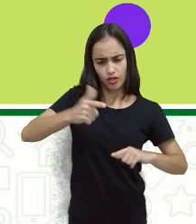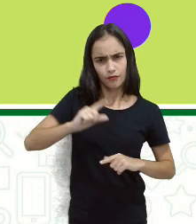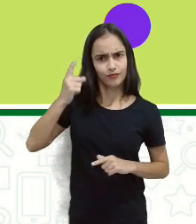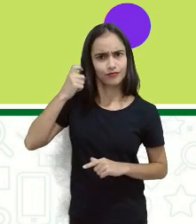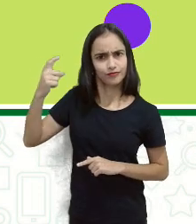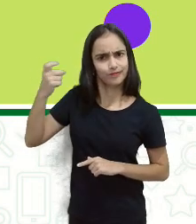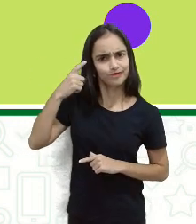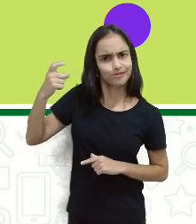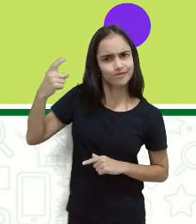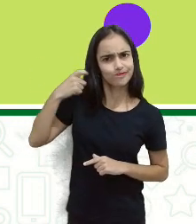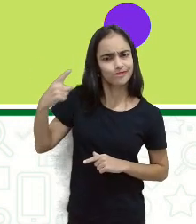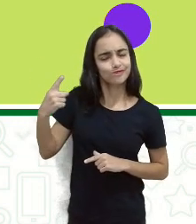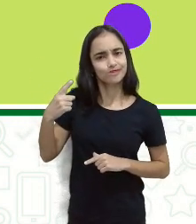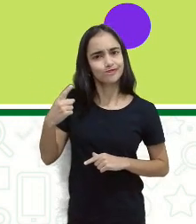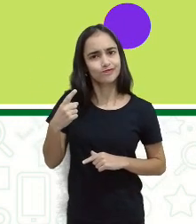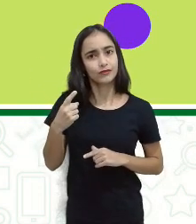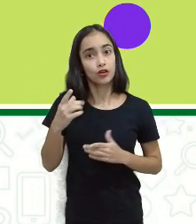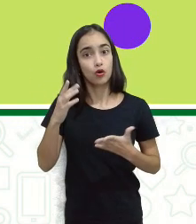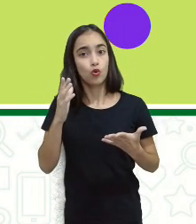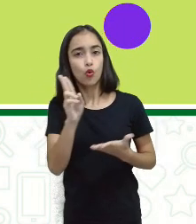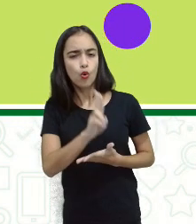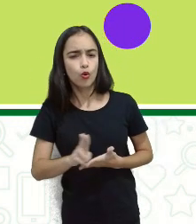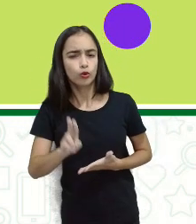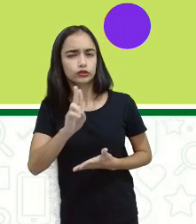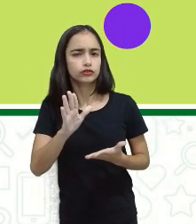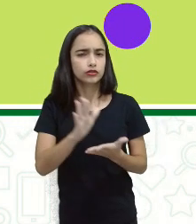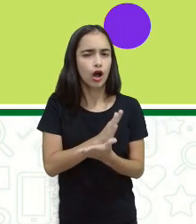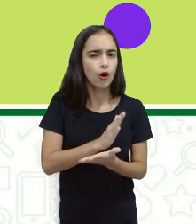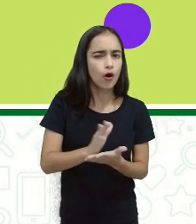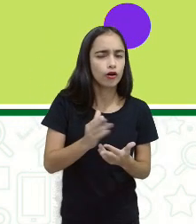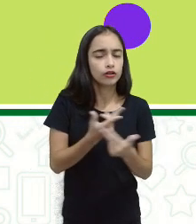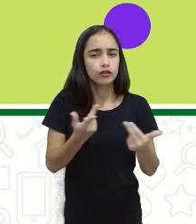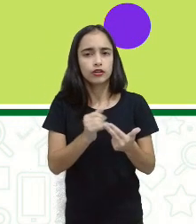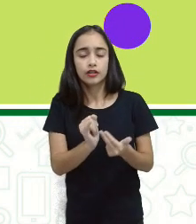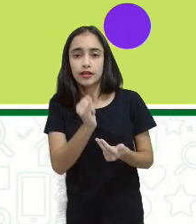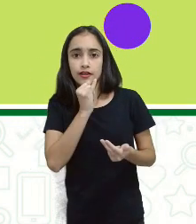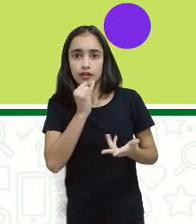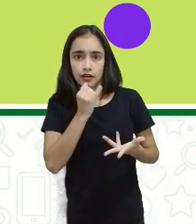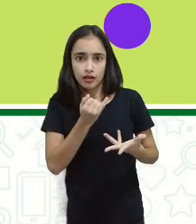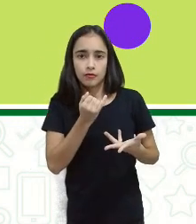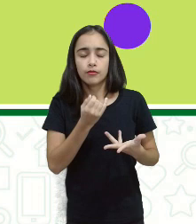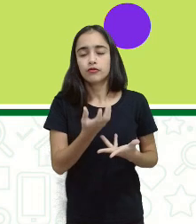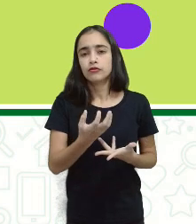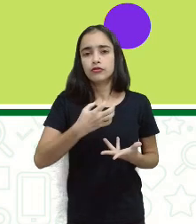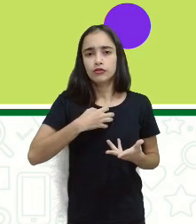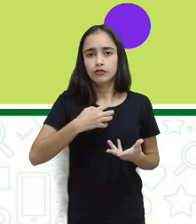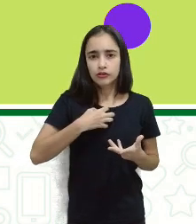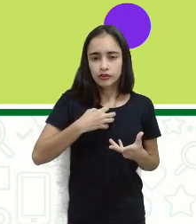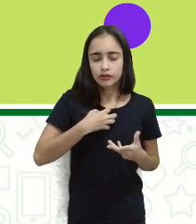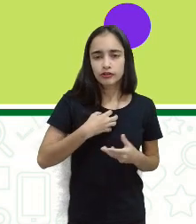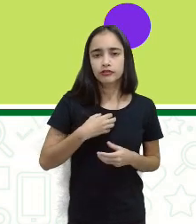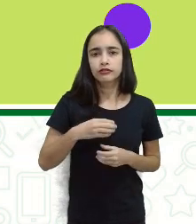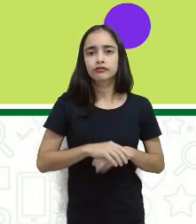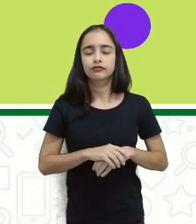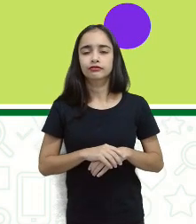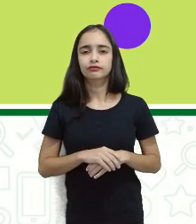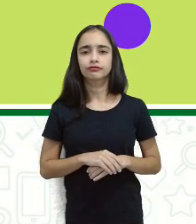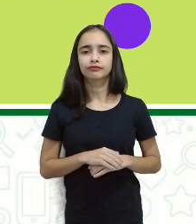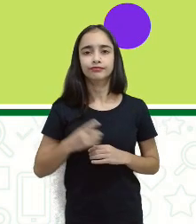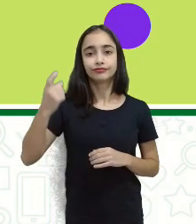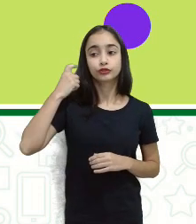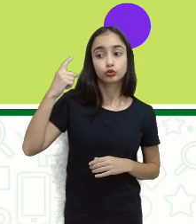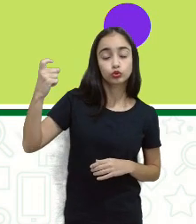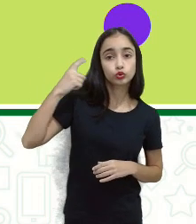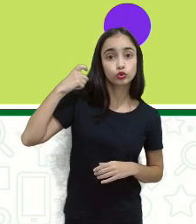um som por meio de algum fonemazinho, né? A forma adjetiva chama-se, né? Sons